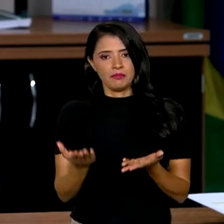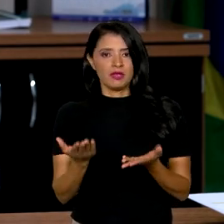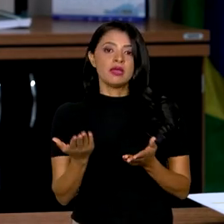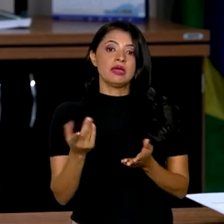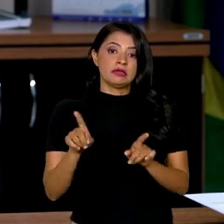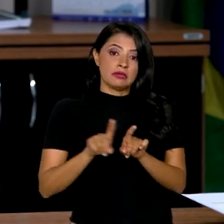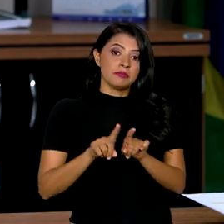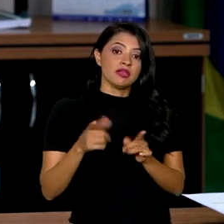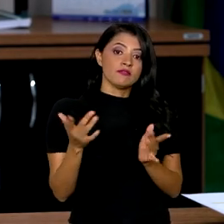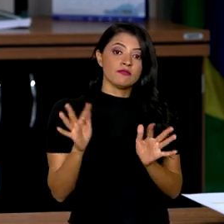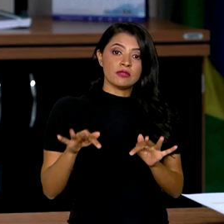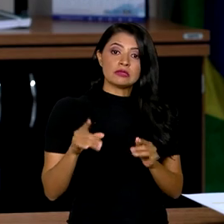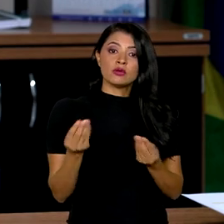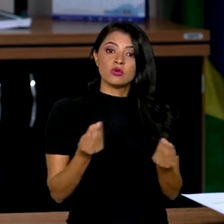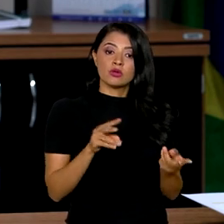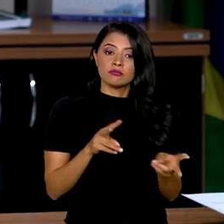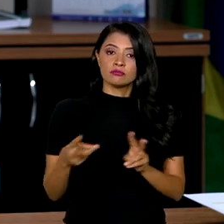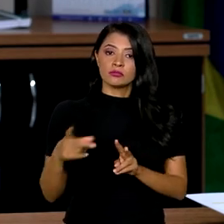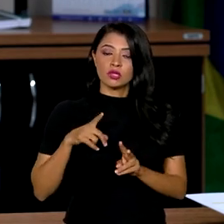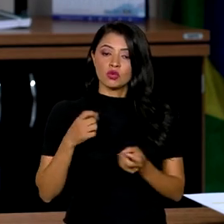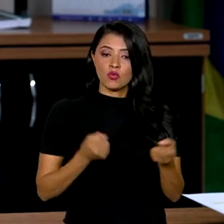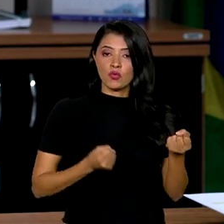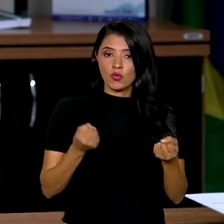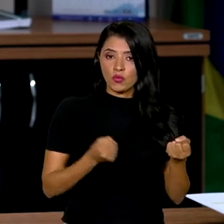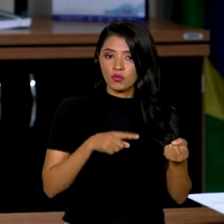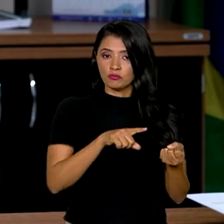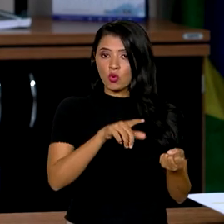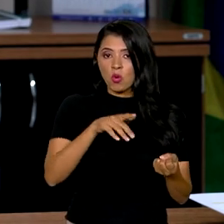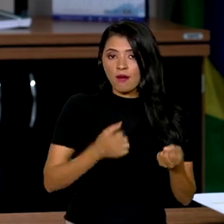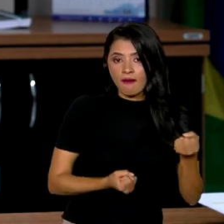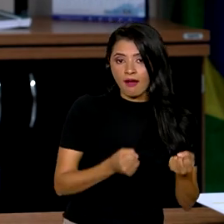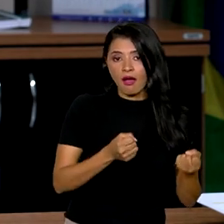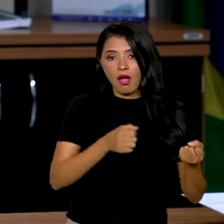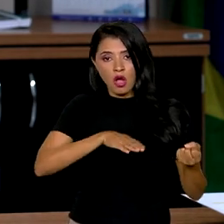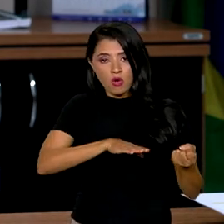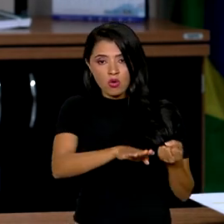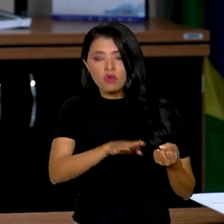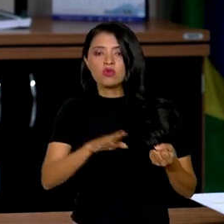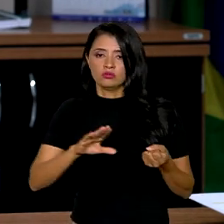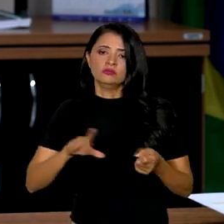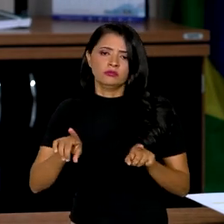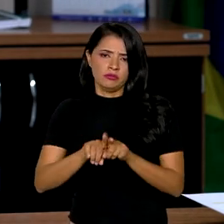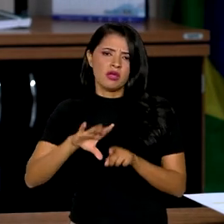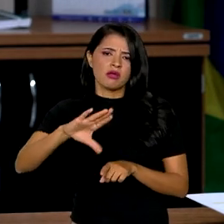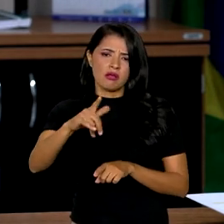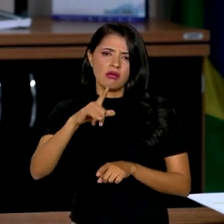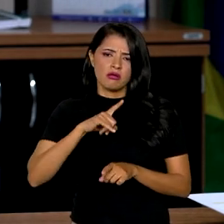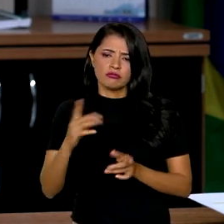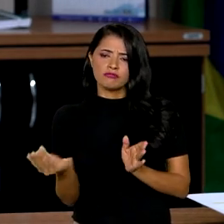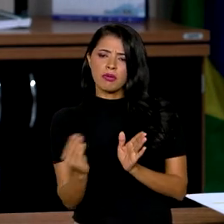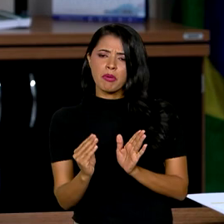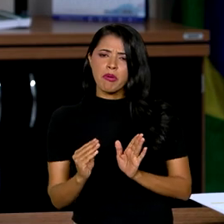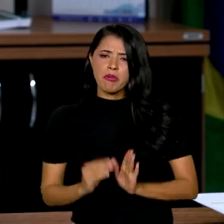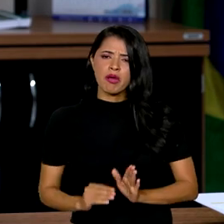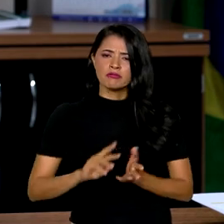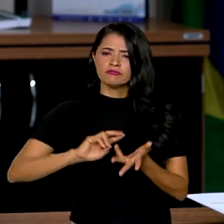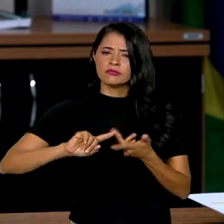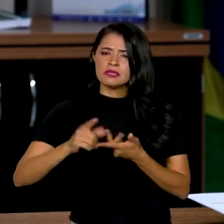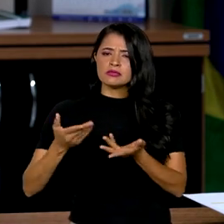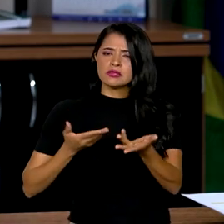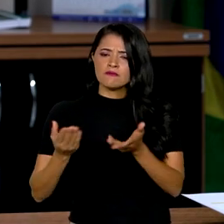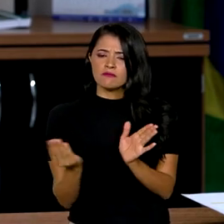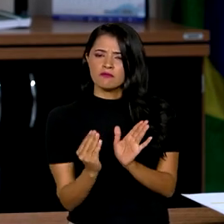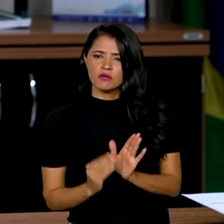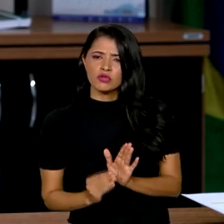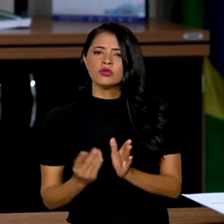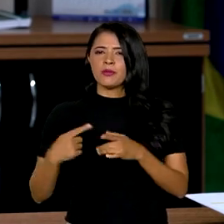finalizar a transferência do veículo totalmente pela CDT. E, claro, ir incorporando uma série de serviços,